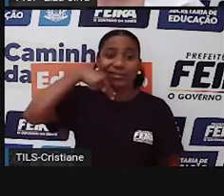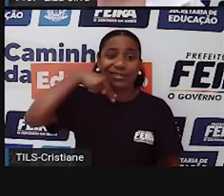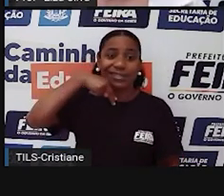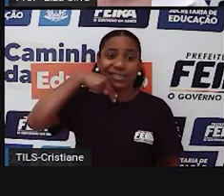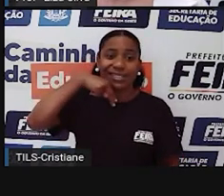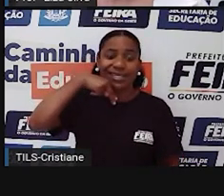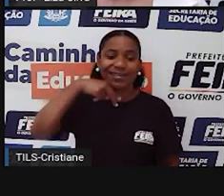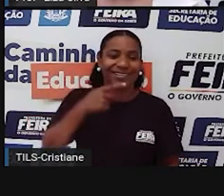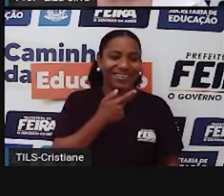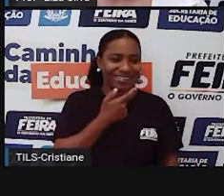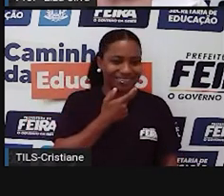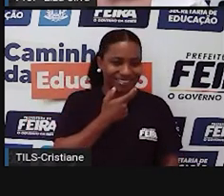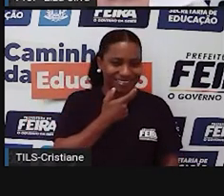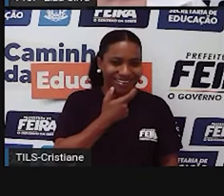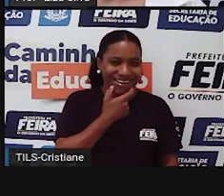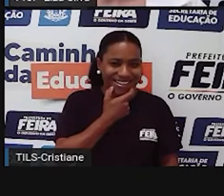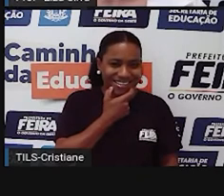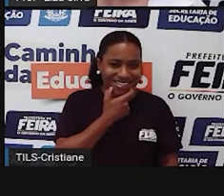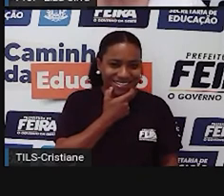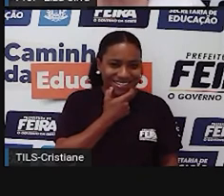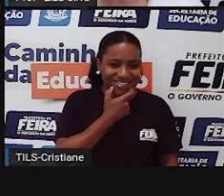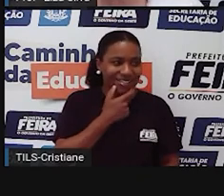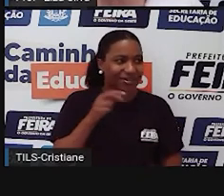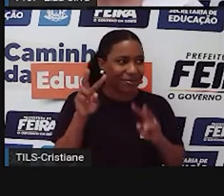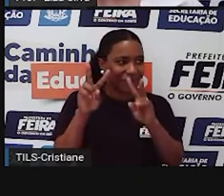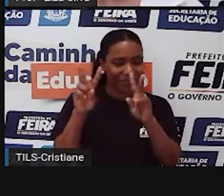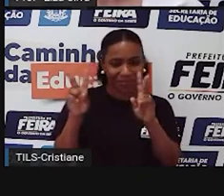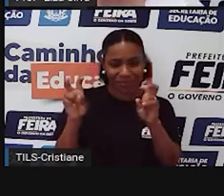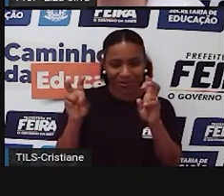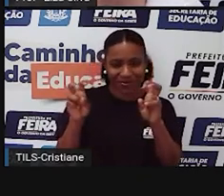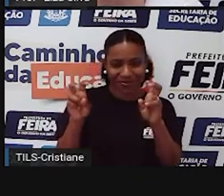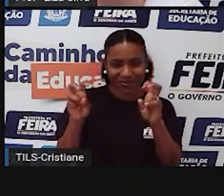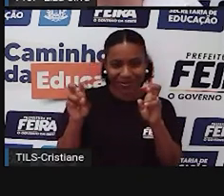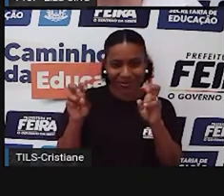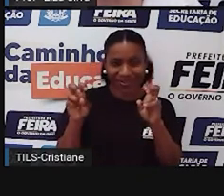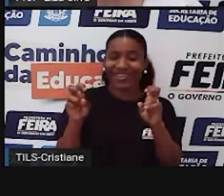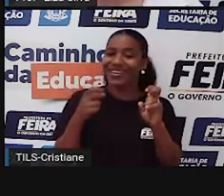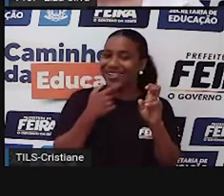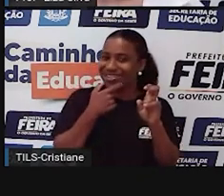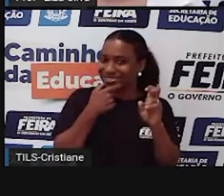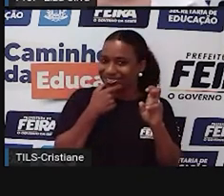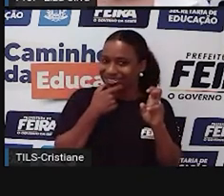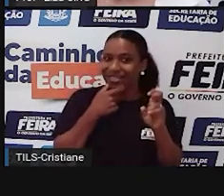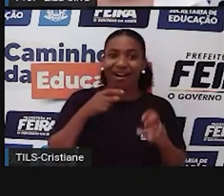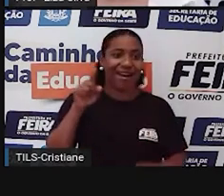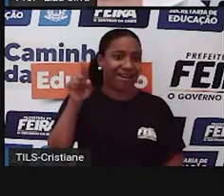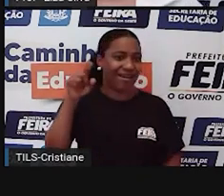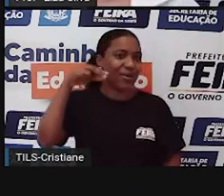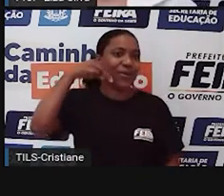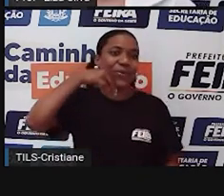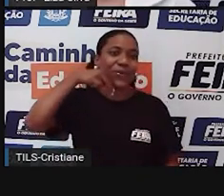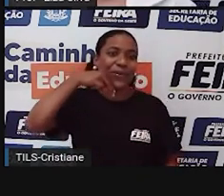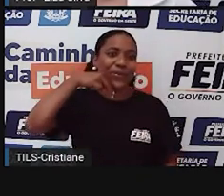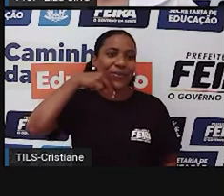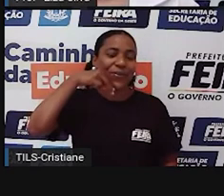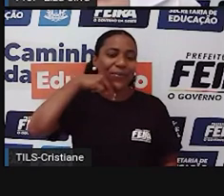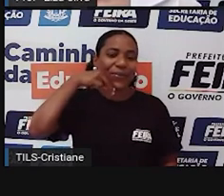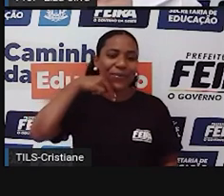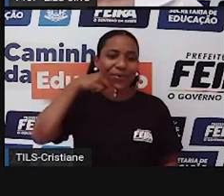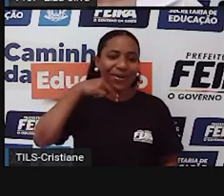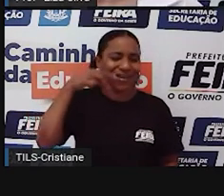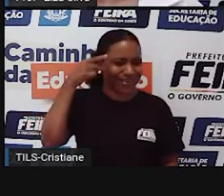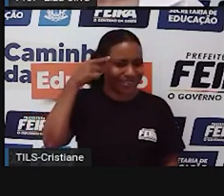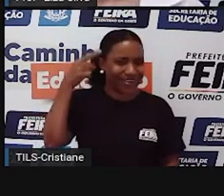Lembra que eu disse no início da aula? Que há provérbios em todo o mundo. Então, vocês agora terão a oportunidade